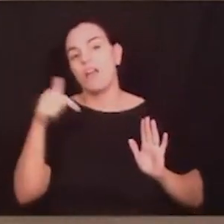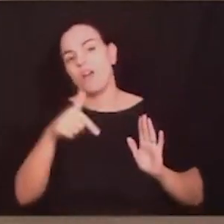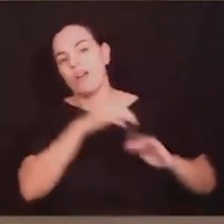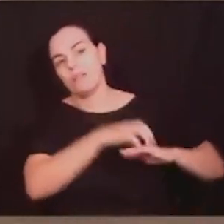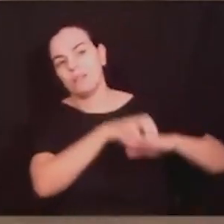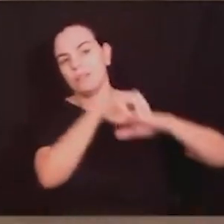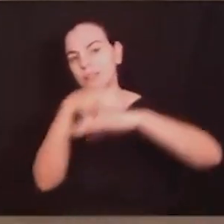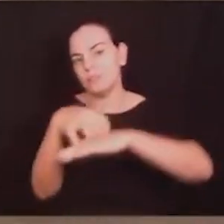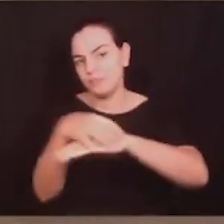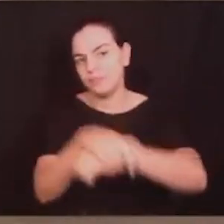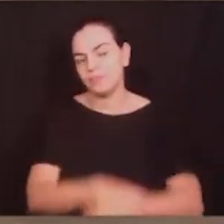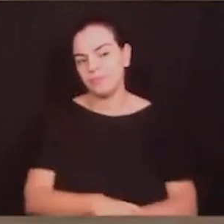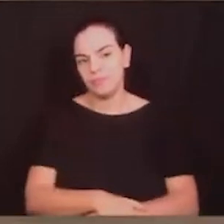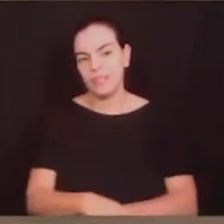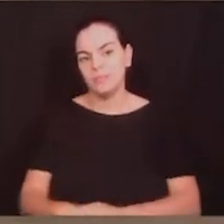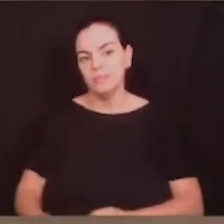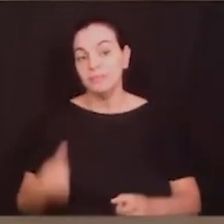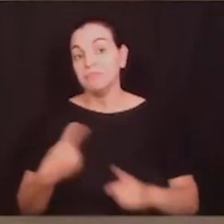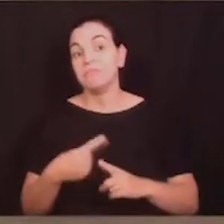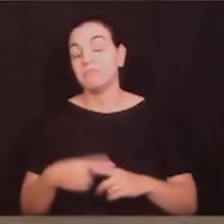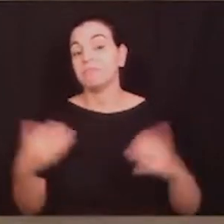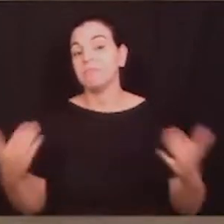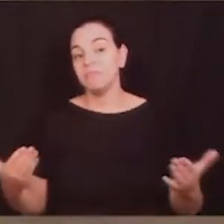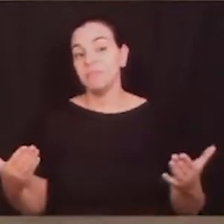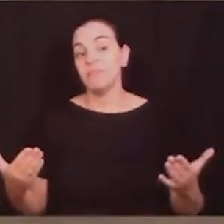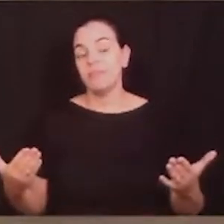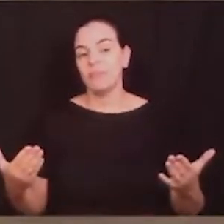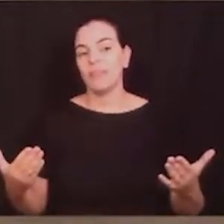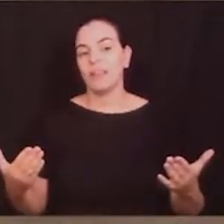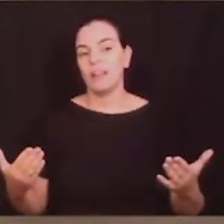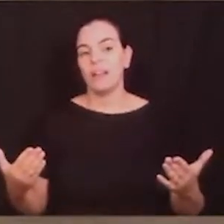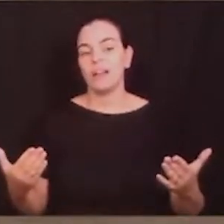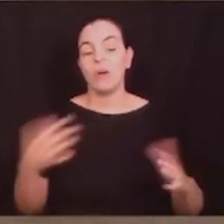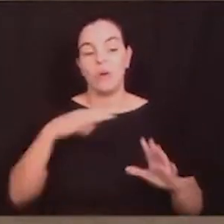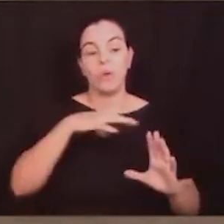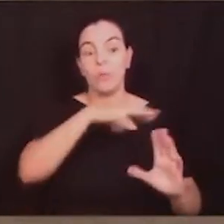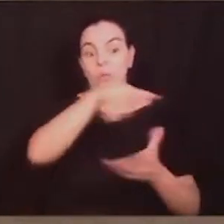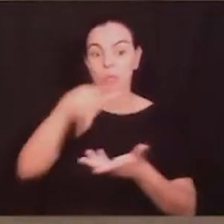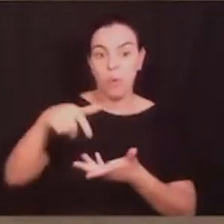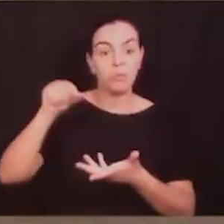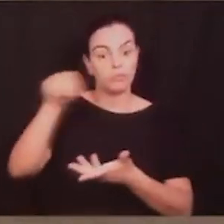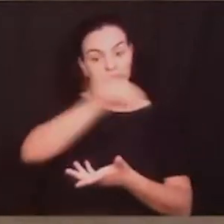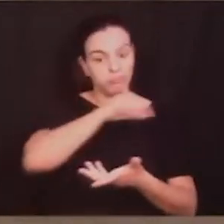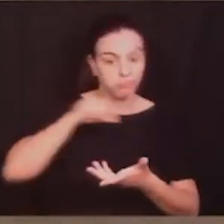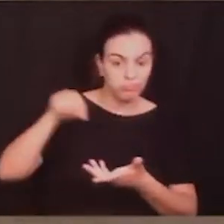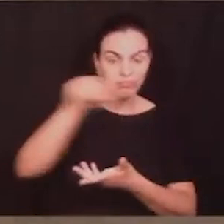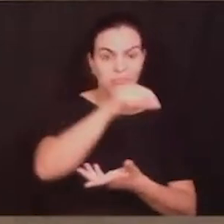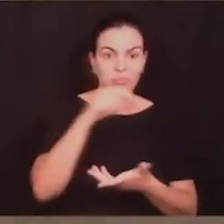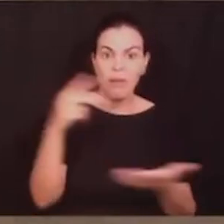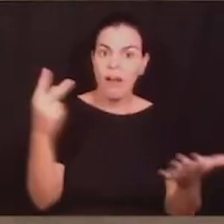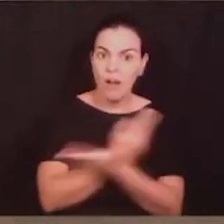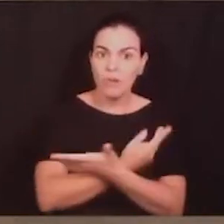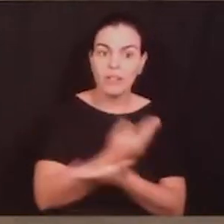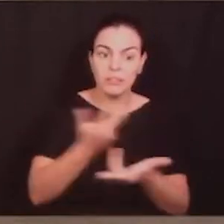Por quê? Porque nós podemos sim, há exemplo do que acontece no resto do mundo, nós podemos ter um transporte